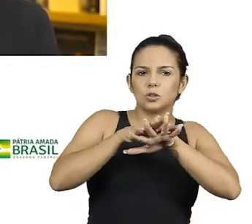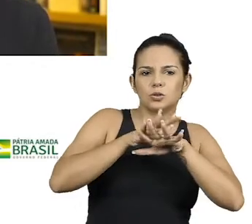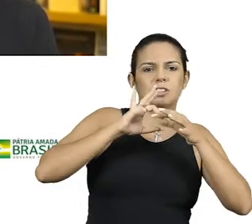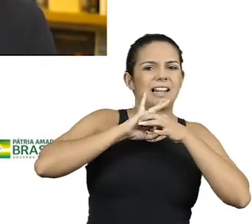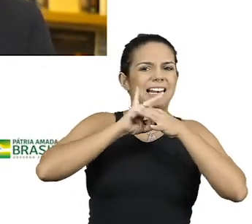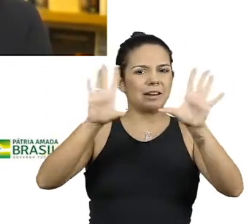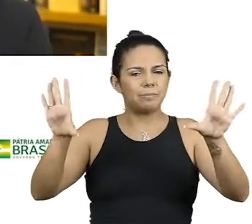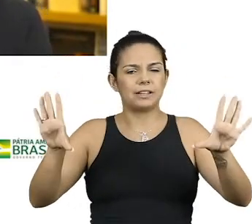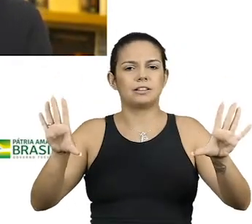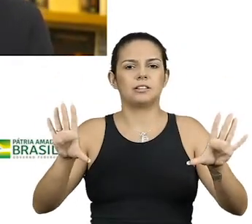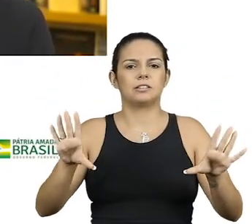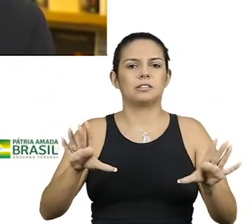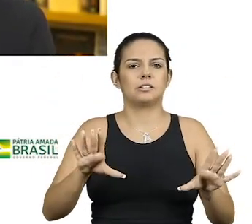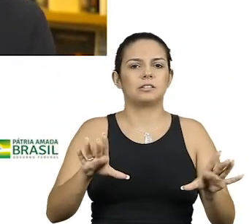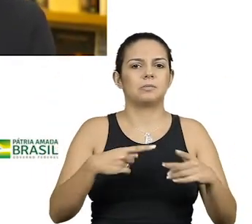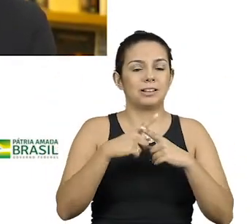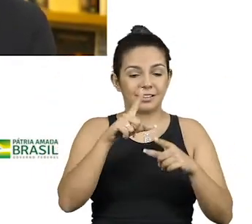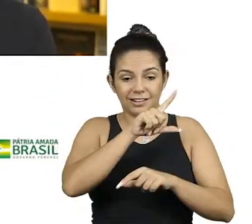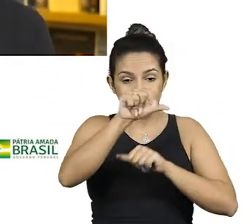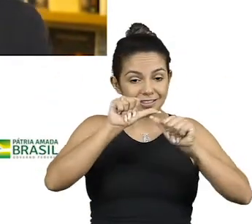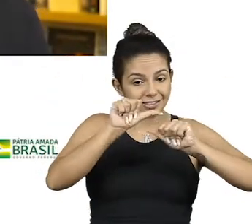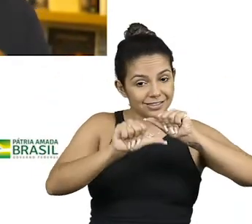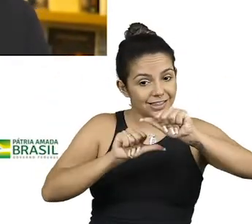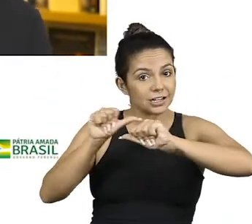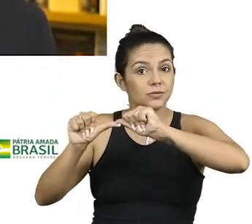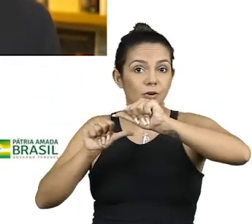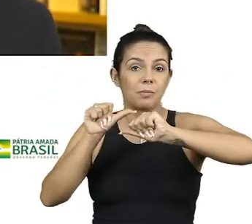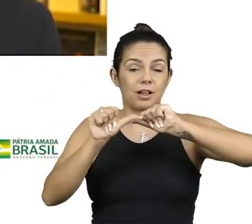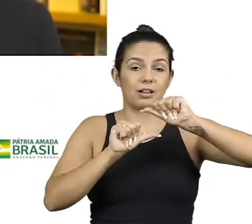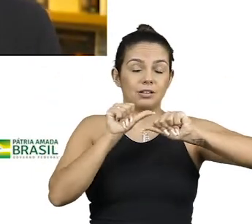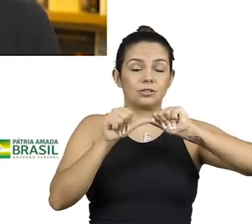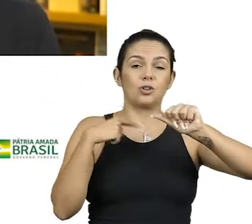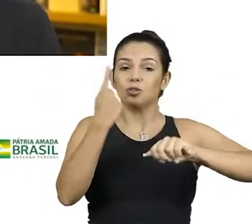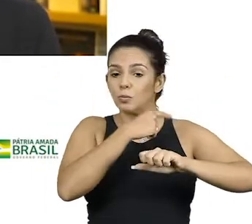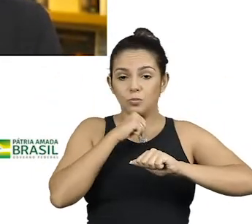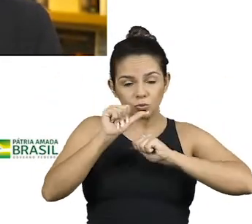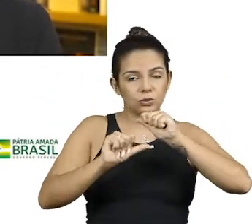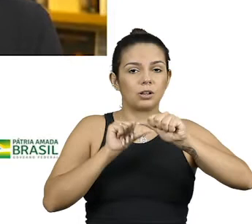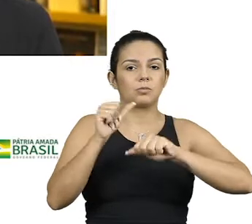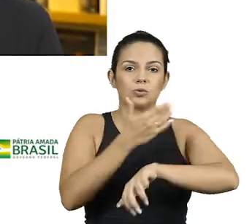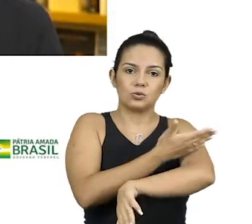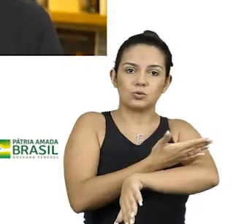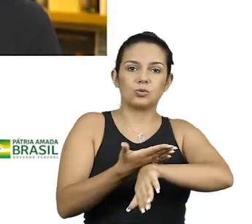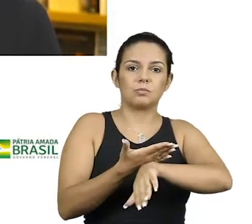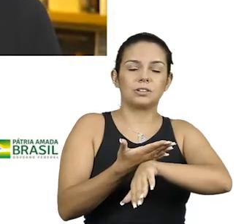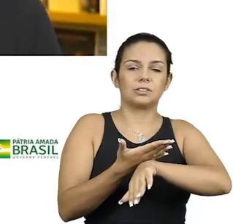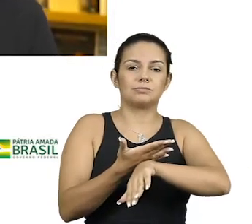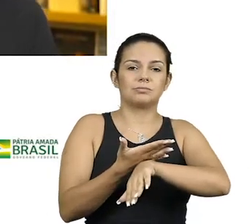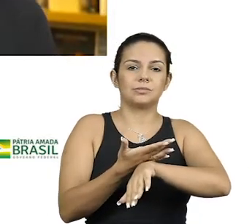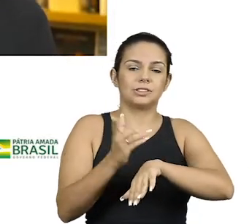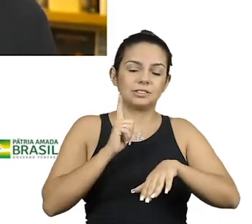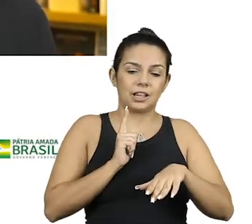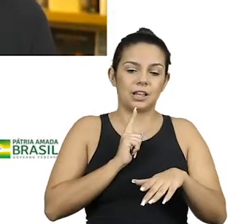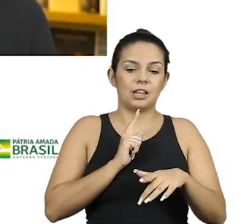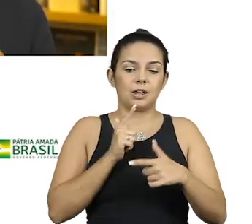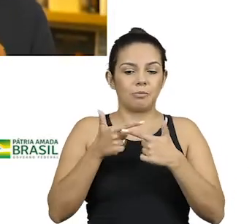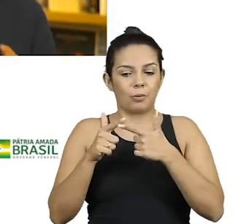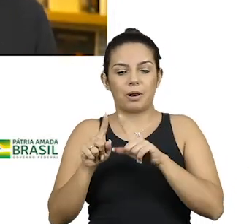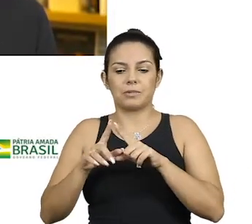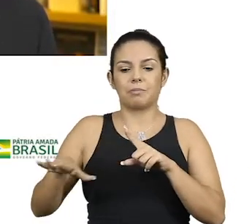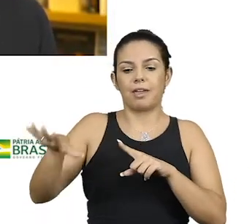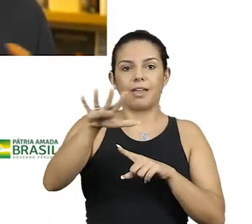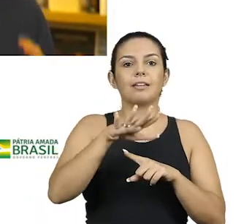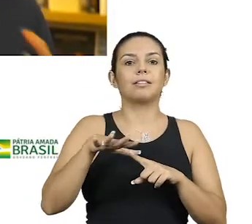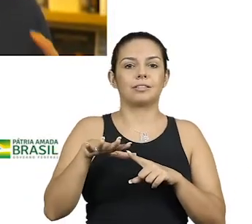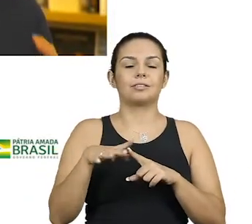transformadoras, mas todas essas transformações sempre costumam acarretar a reação e a gente está